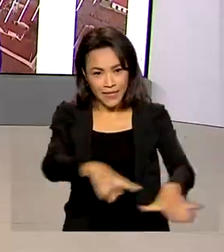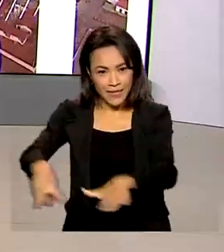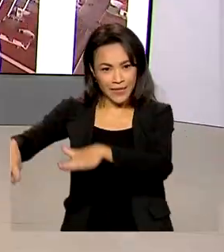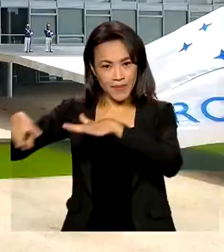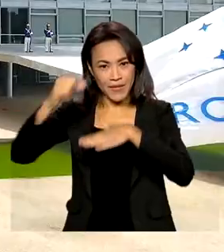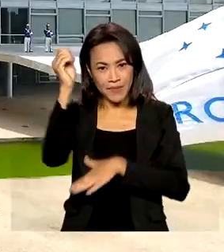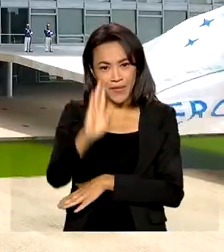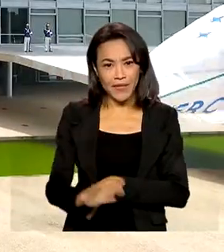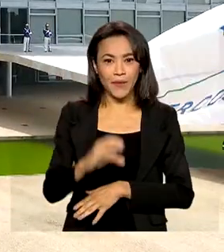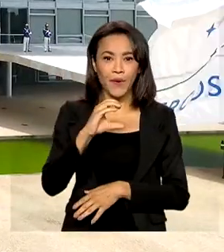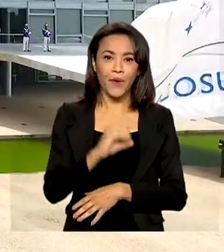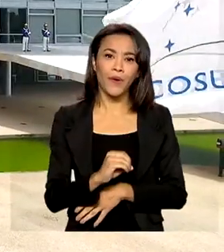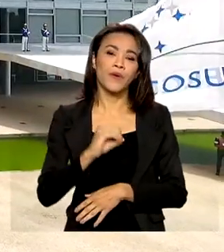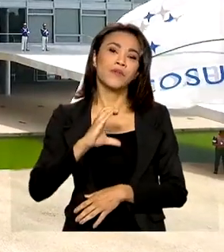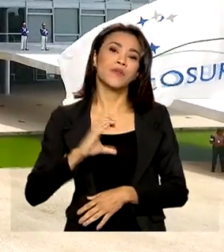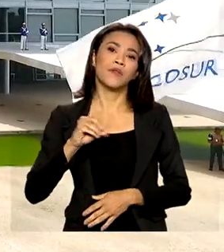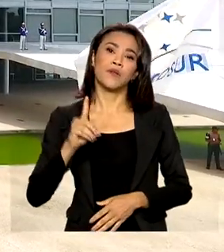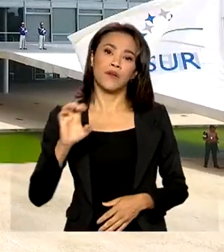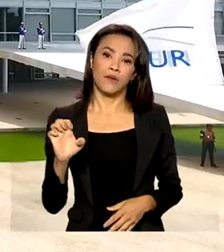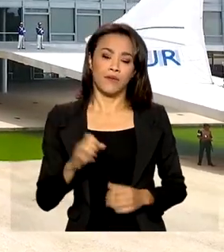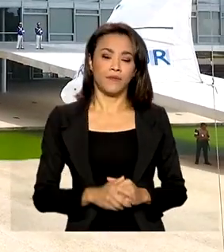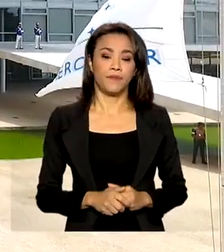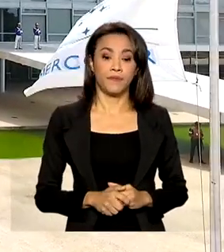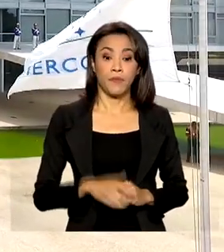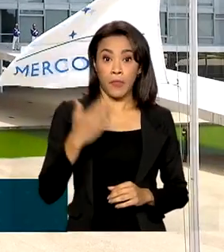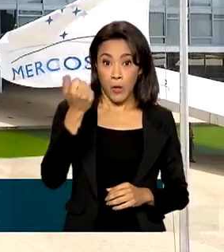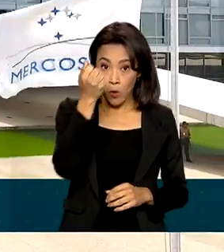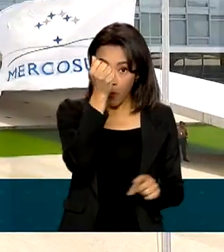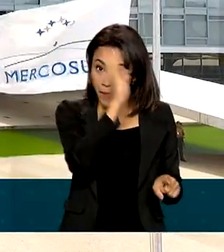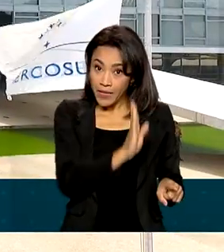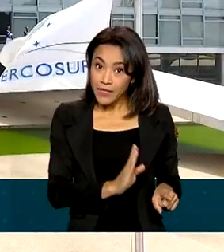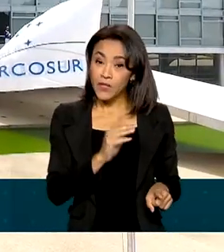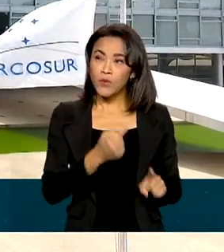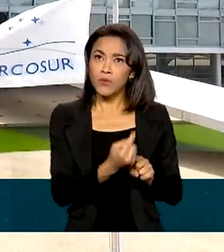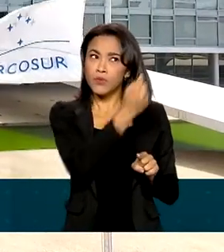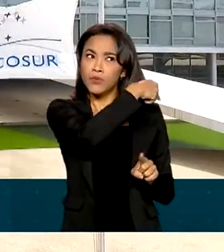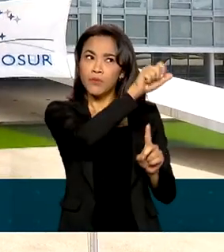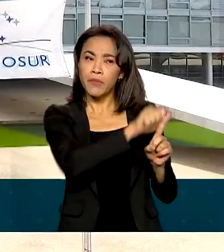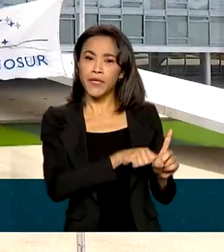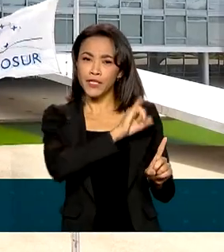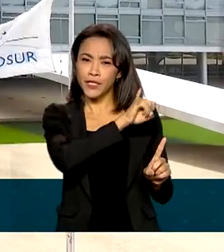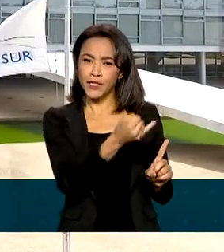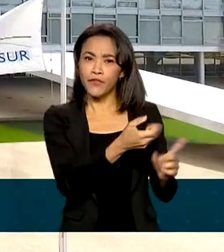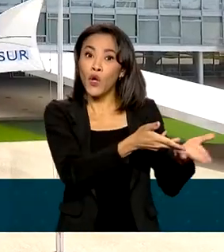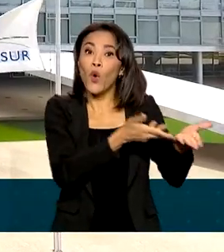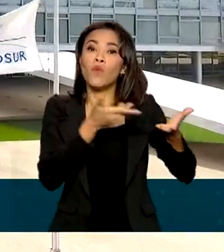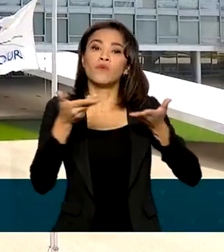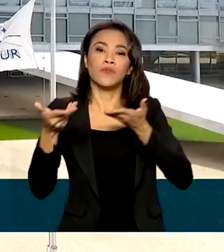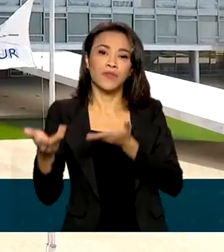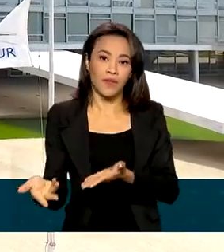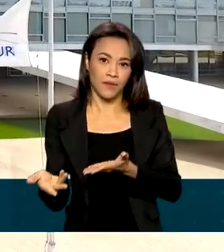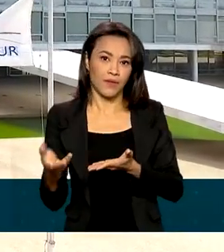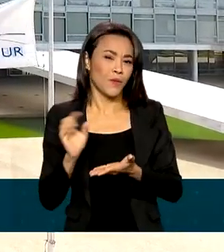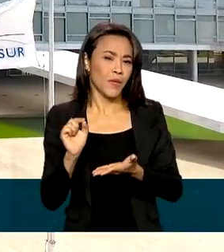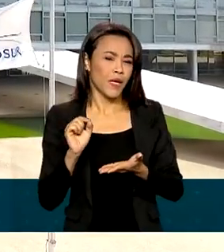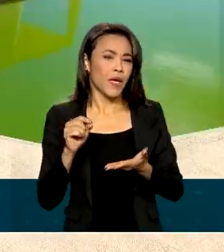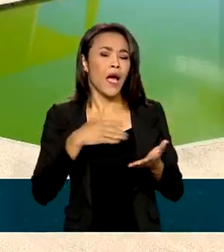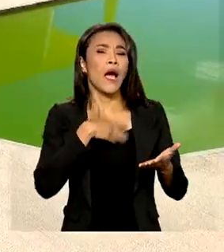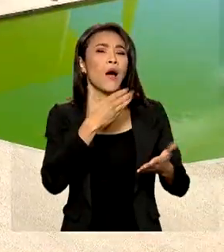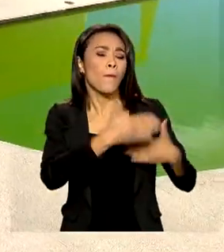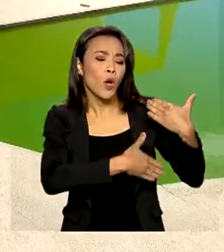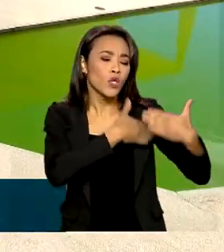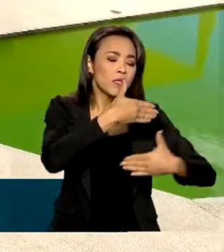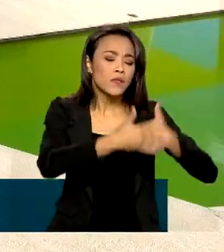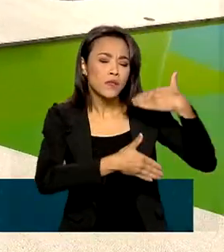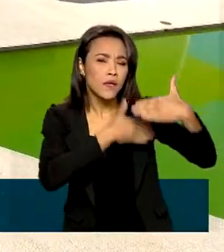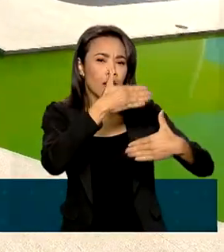-OCDE. O Brasil foi convidado em janeiro deste ano a dar início ao processo formal de